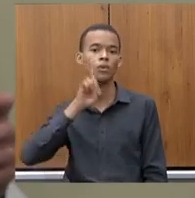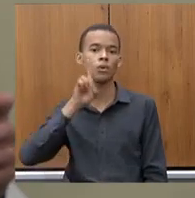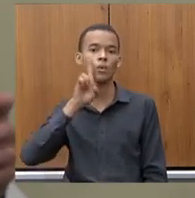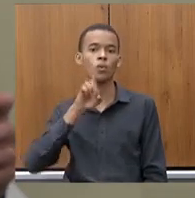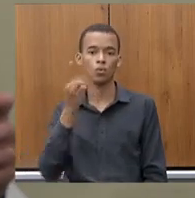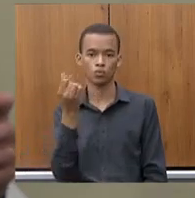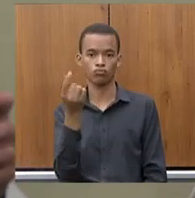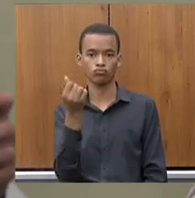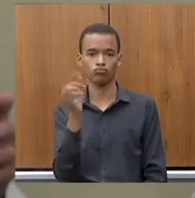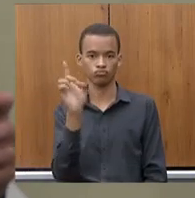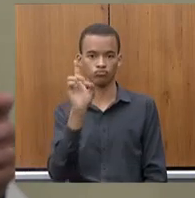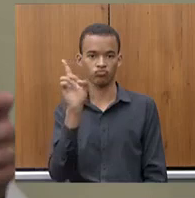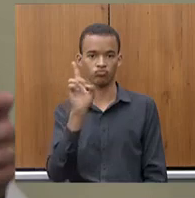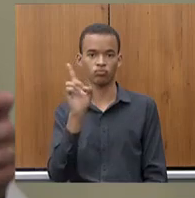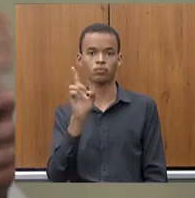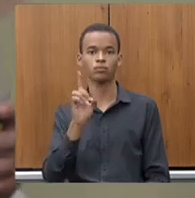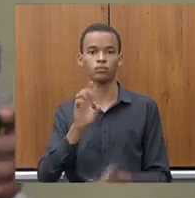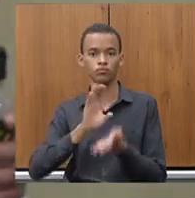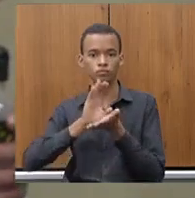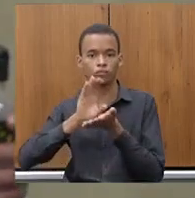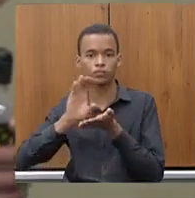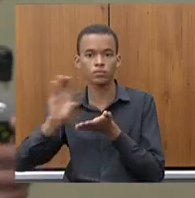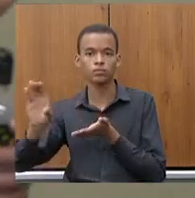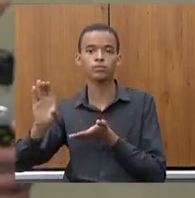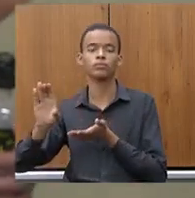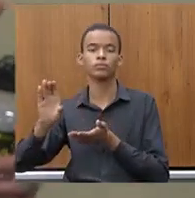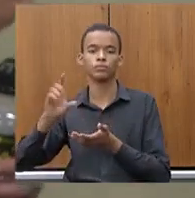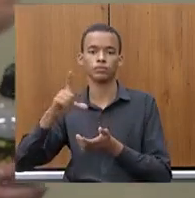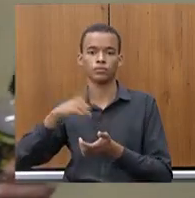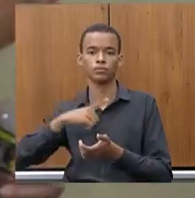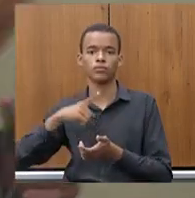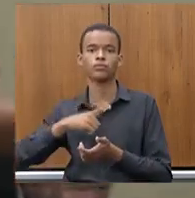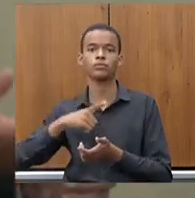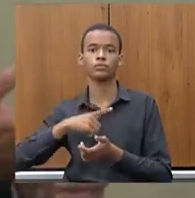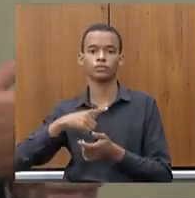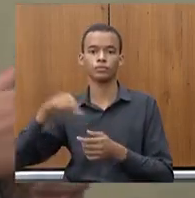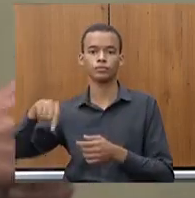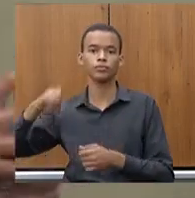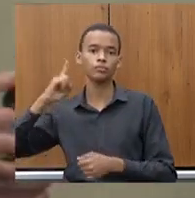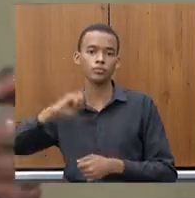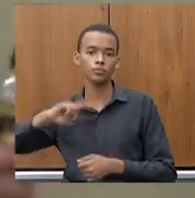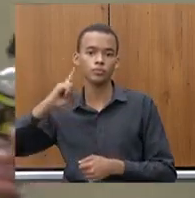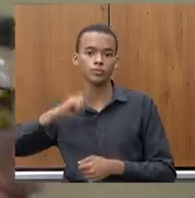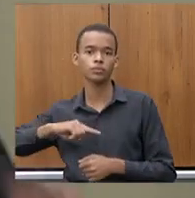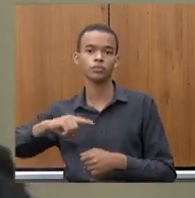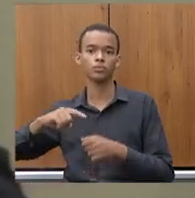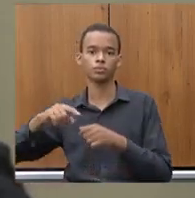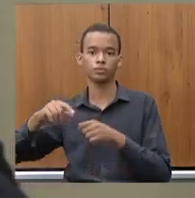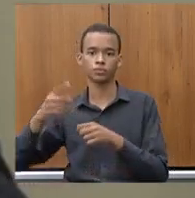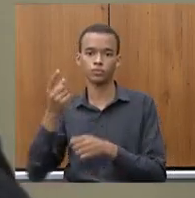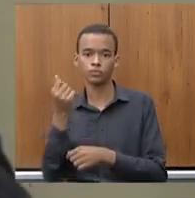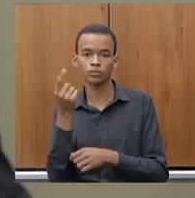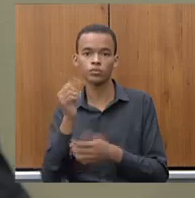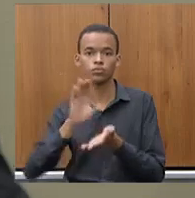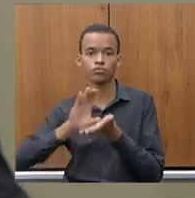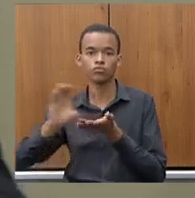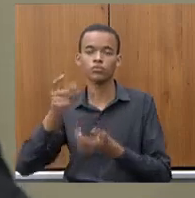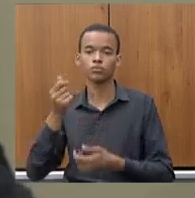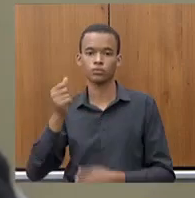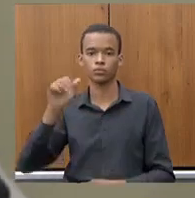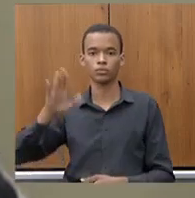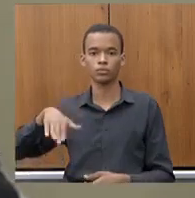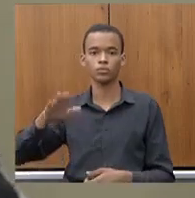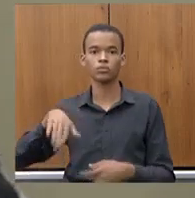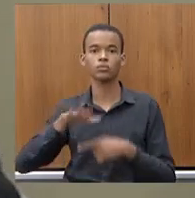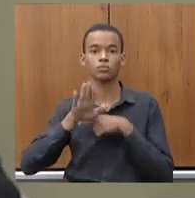produtivo mineiro, um recurso extremamente barato que vai viabilizar que empresas possam pegar um crédito